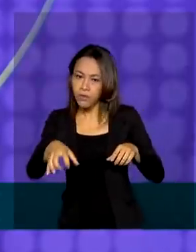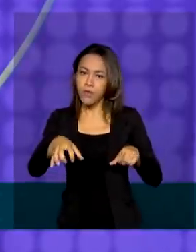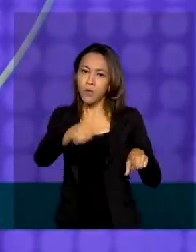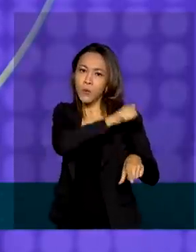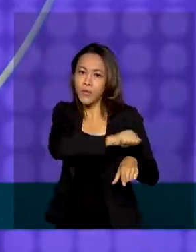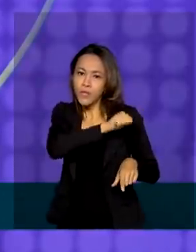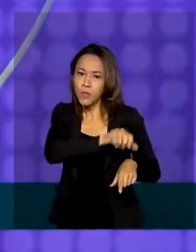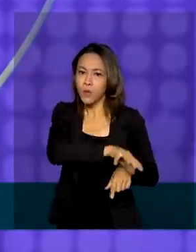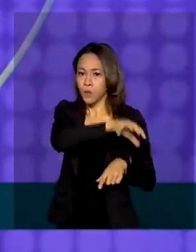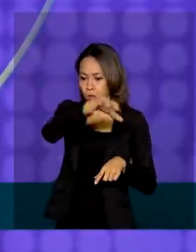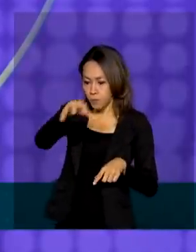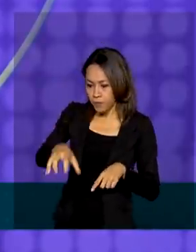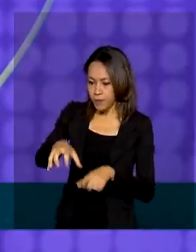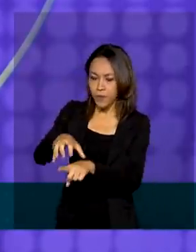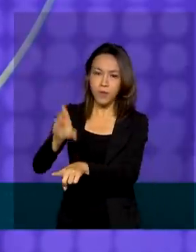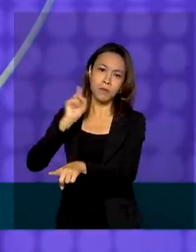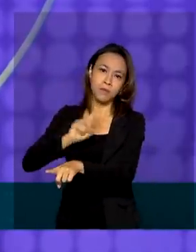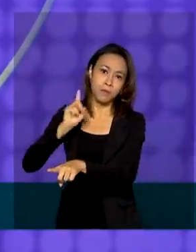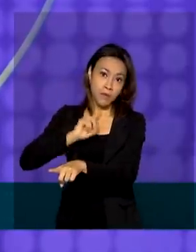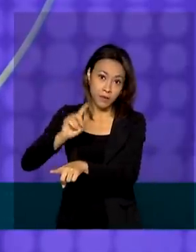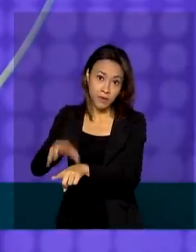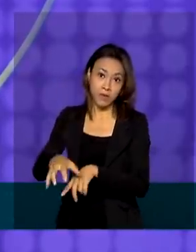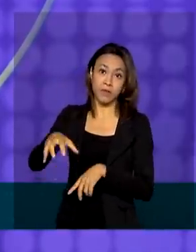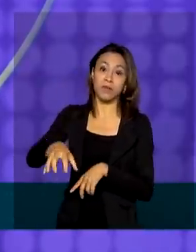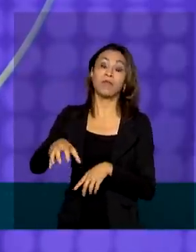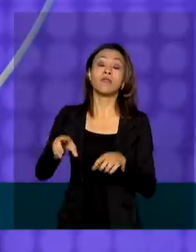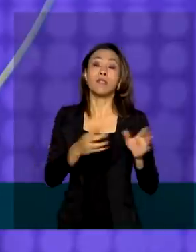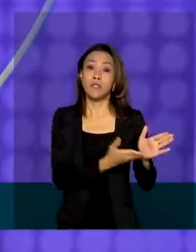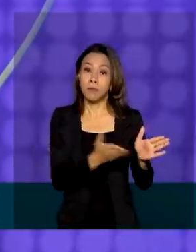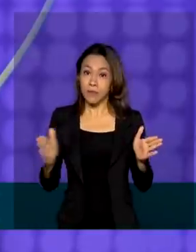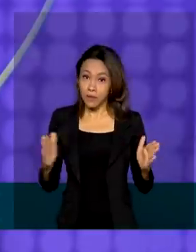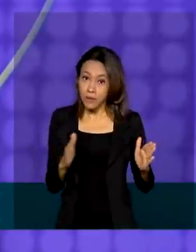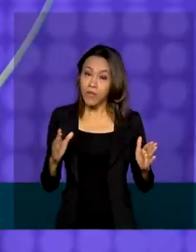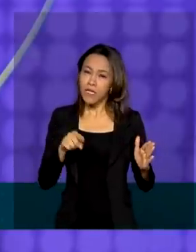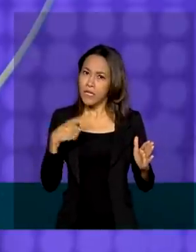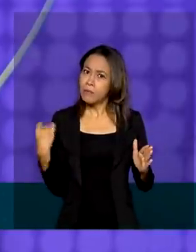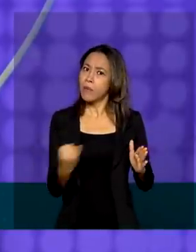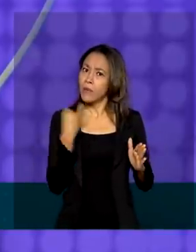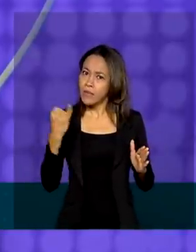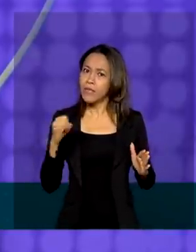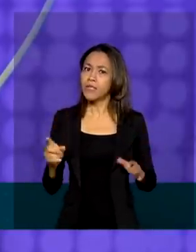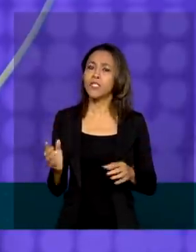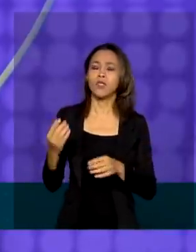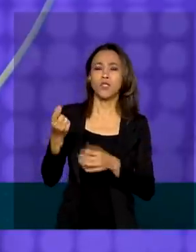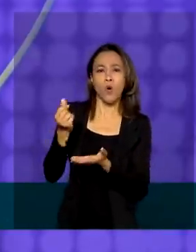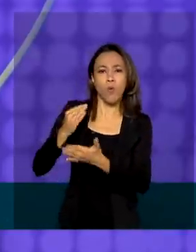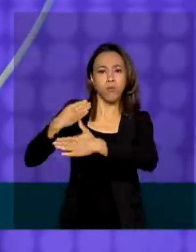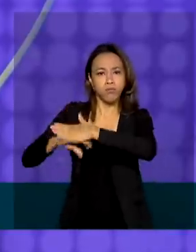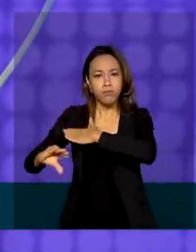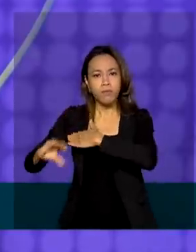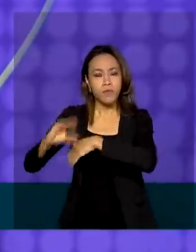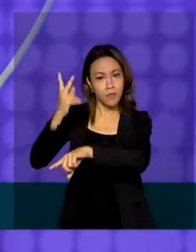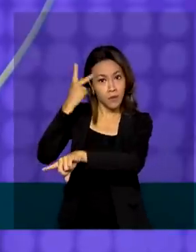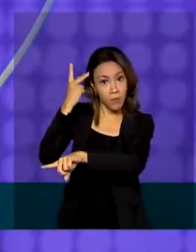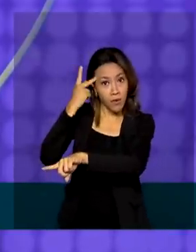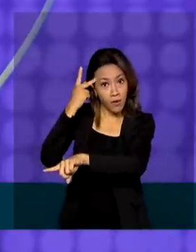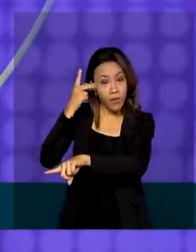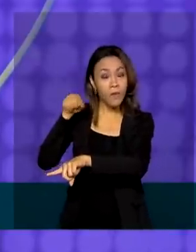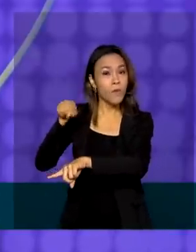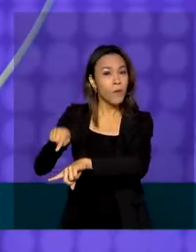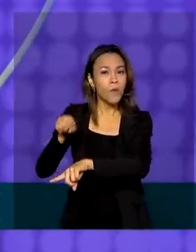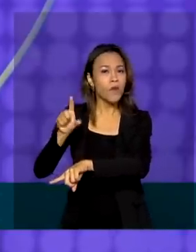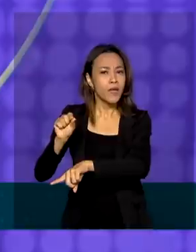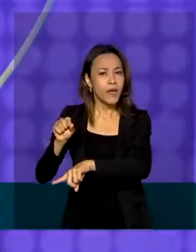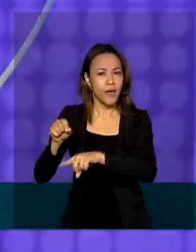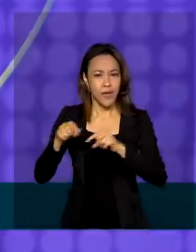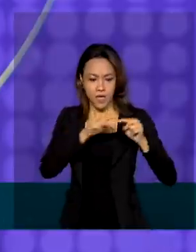quanto em Minas Gerais. E o investimento super importante em São Paulo, que é a segregação da malha que